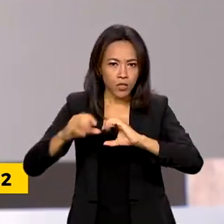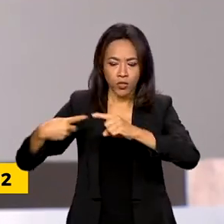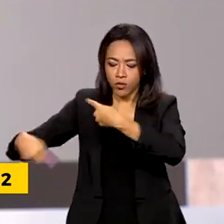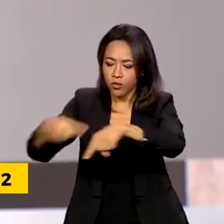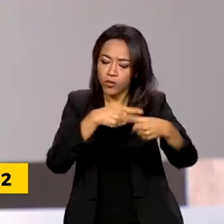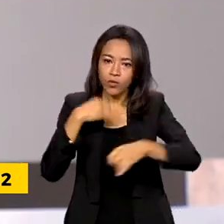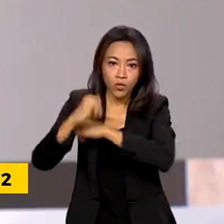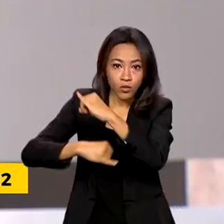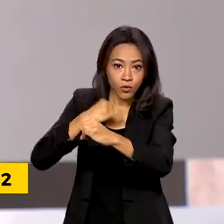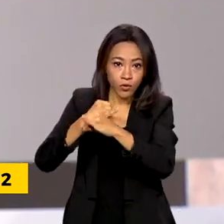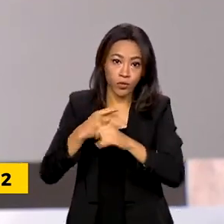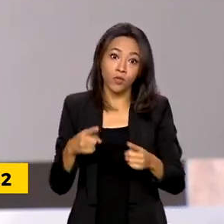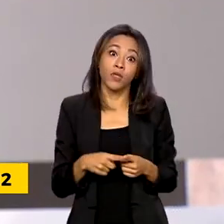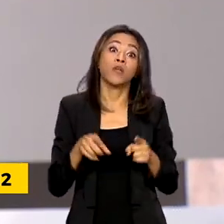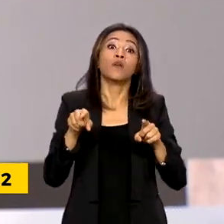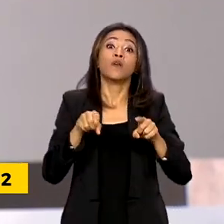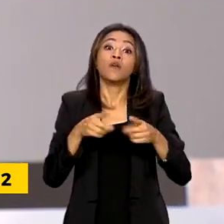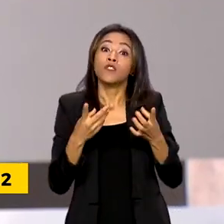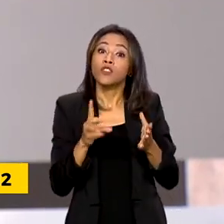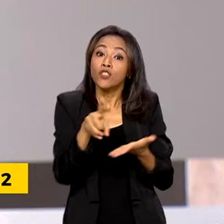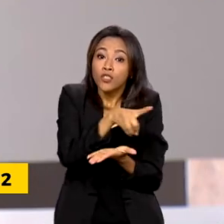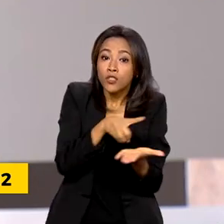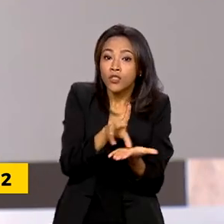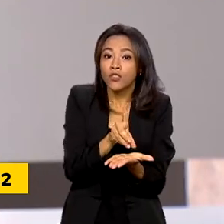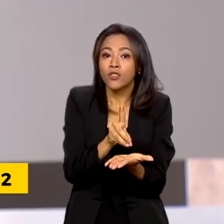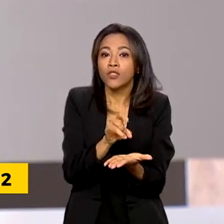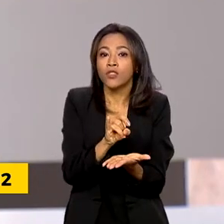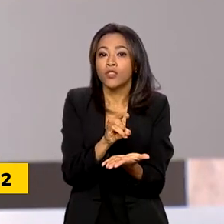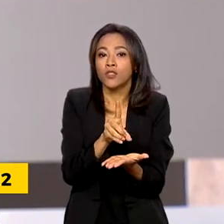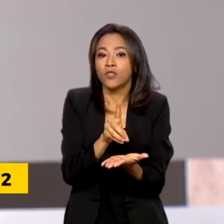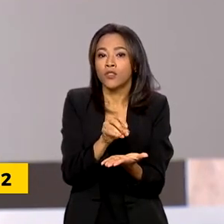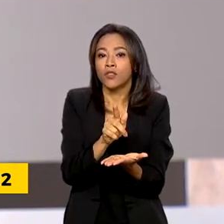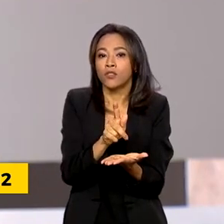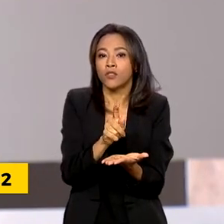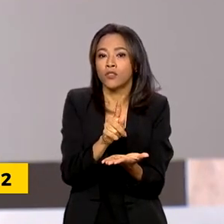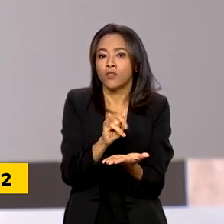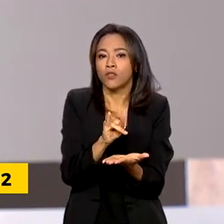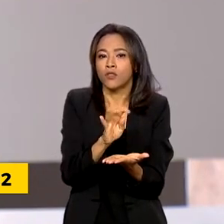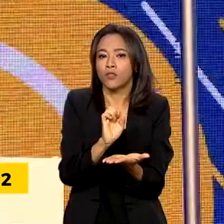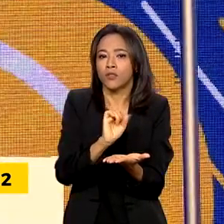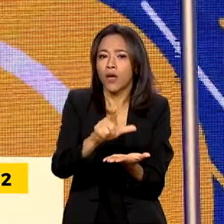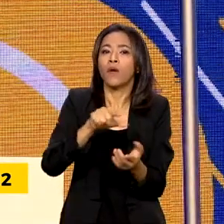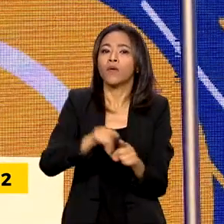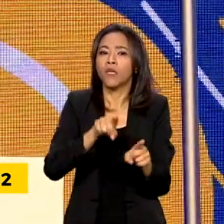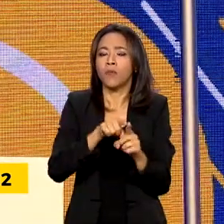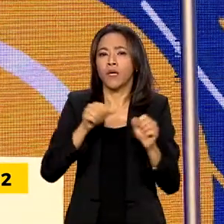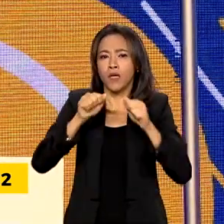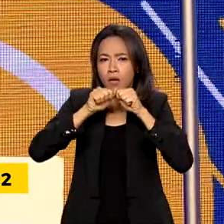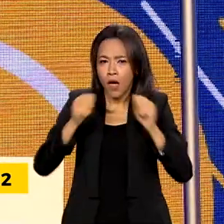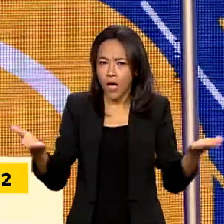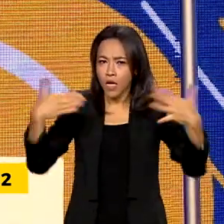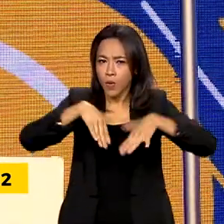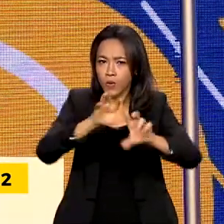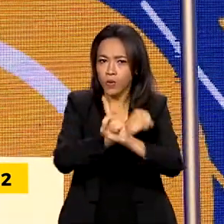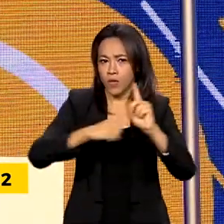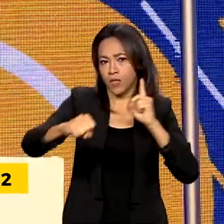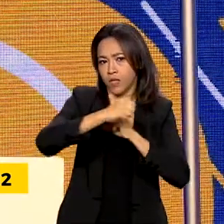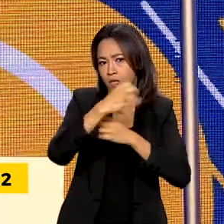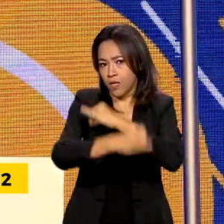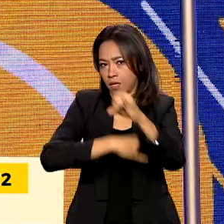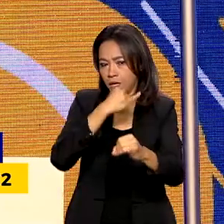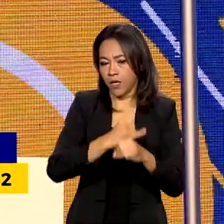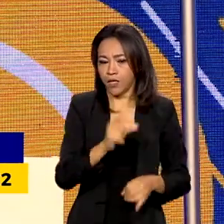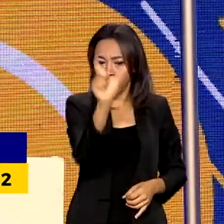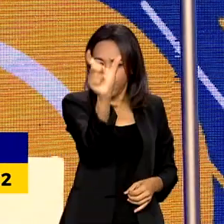serviços digitais e inclusão social por meio da expansão da internet. O ministro das Comunicações, Juscelino